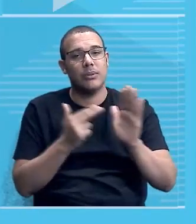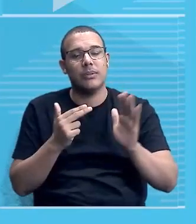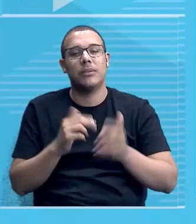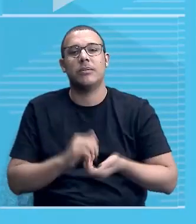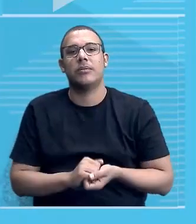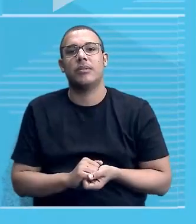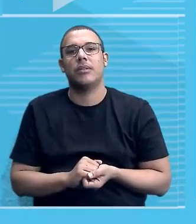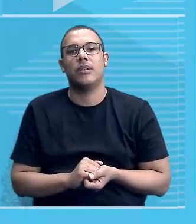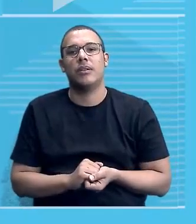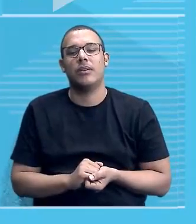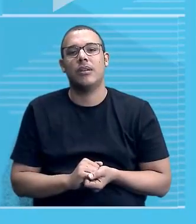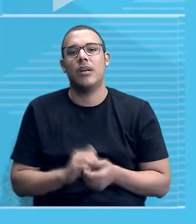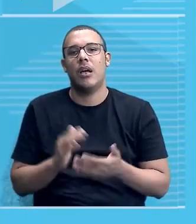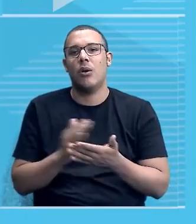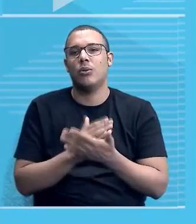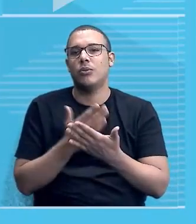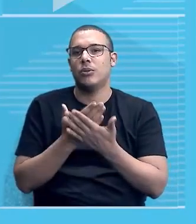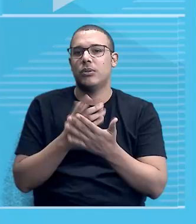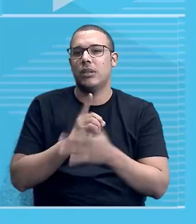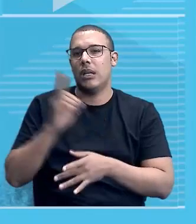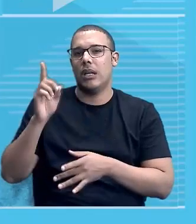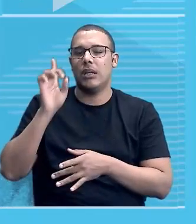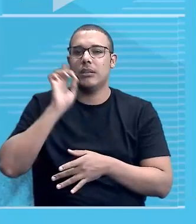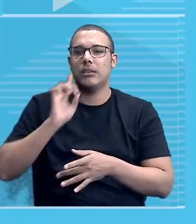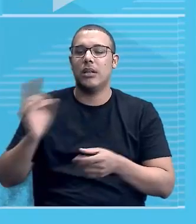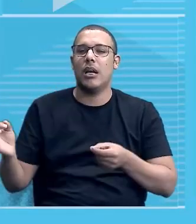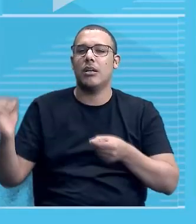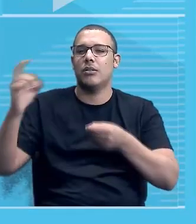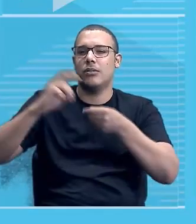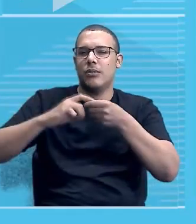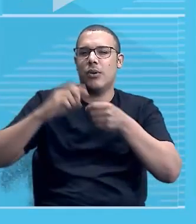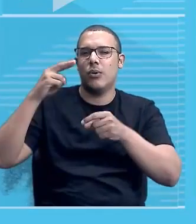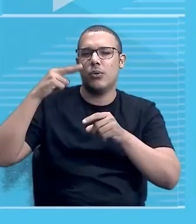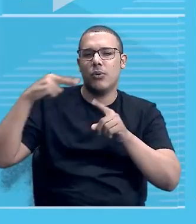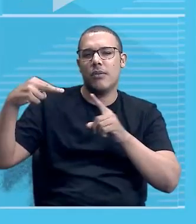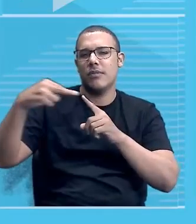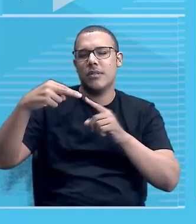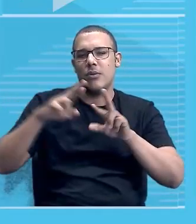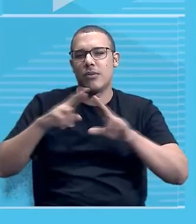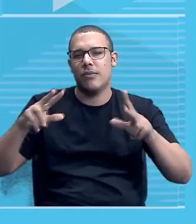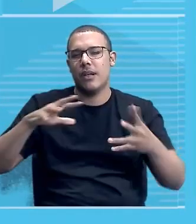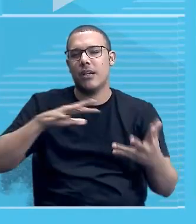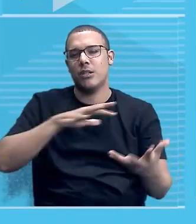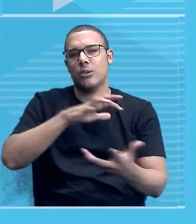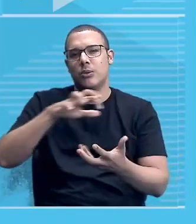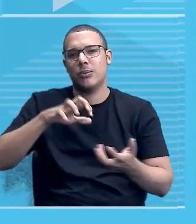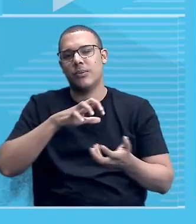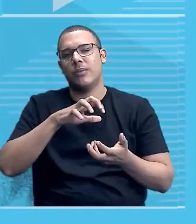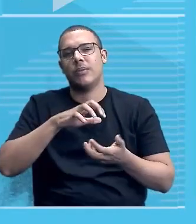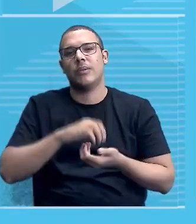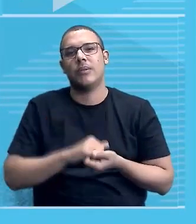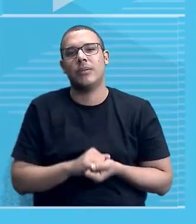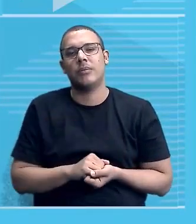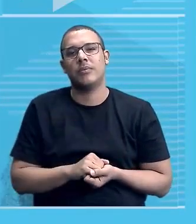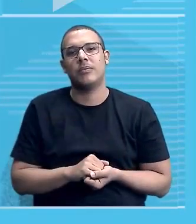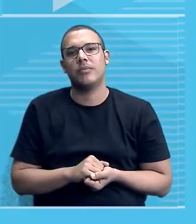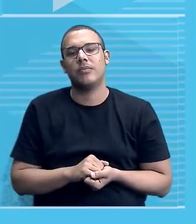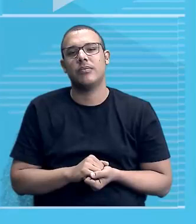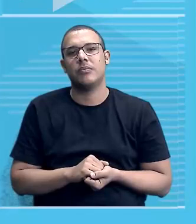né, alguns foram estudar nos Estados Unidos e quando eles retornam com outra visão, né, do mundo, né, outra percepção, aí eles vão